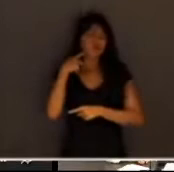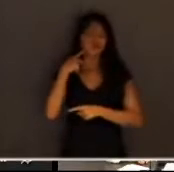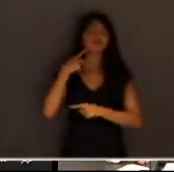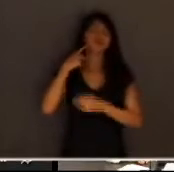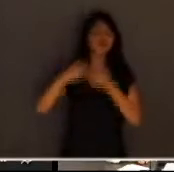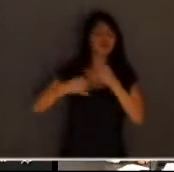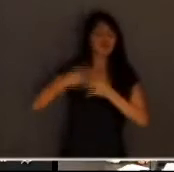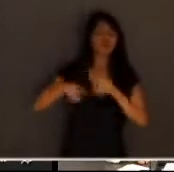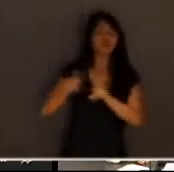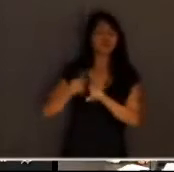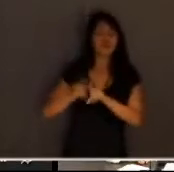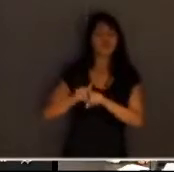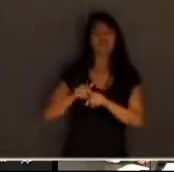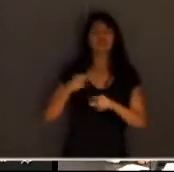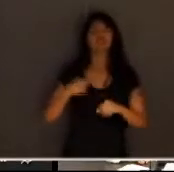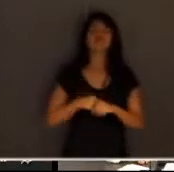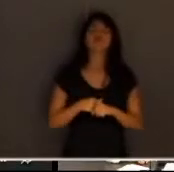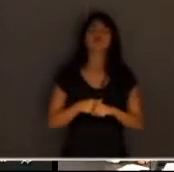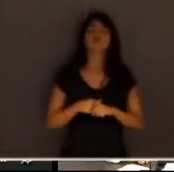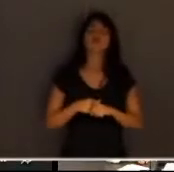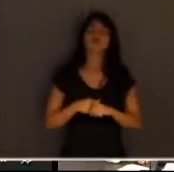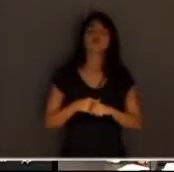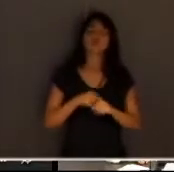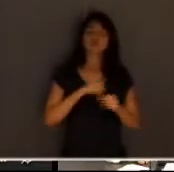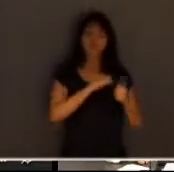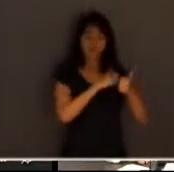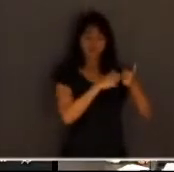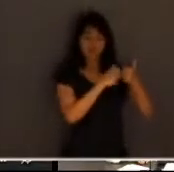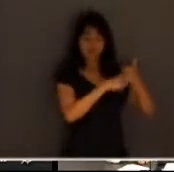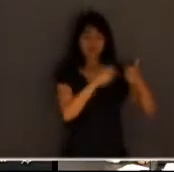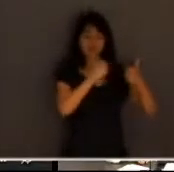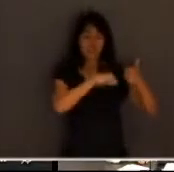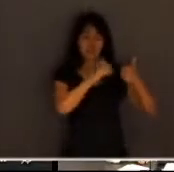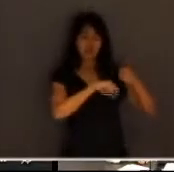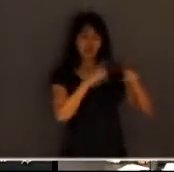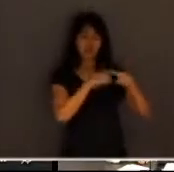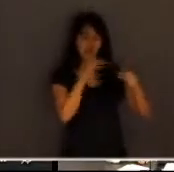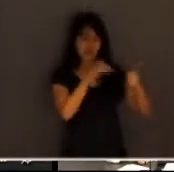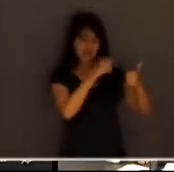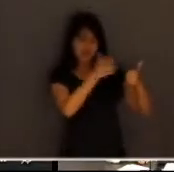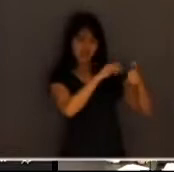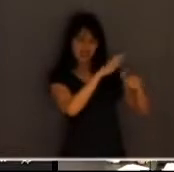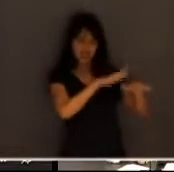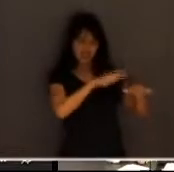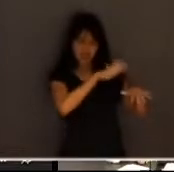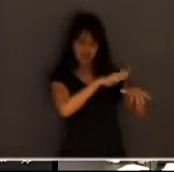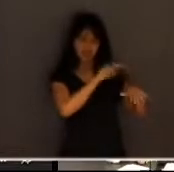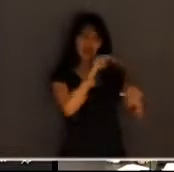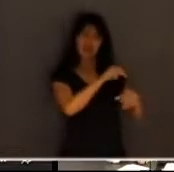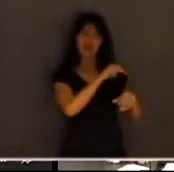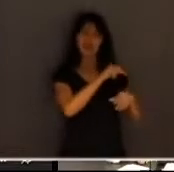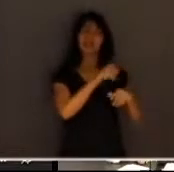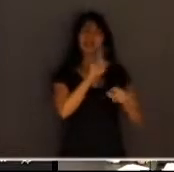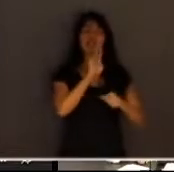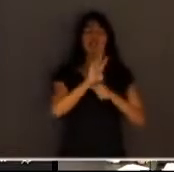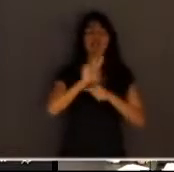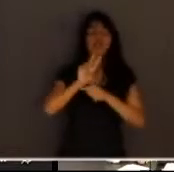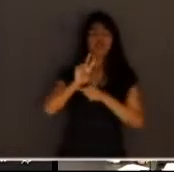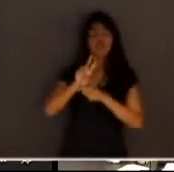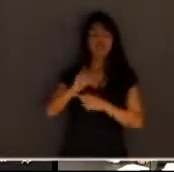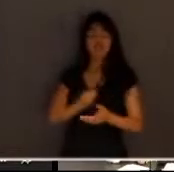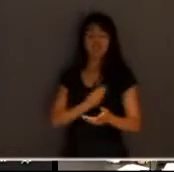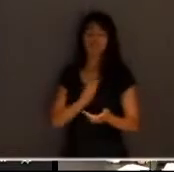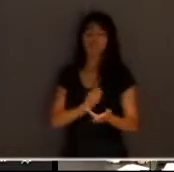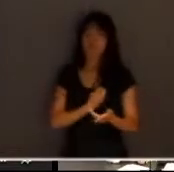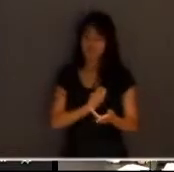da promotora de justiça no tribunal do júri tribunal do júri se presta a defender a vida